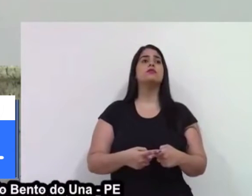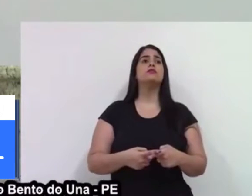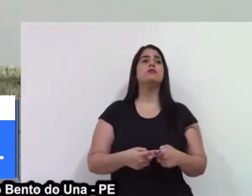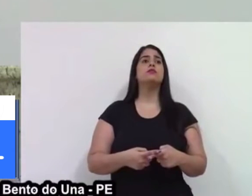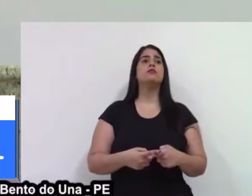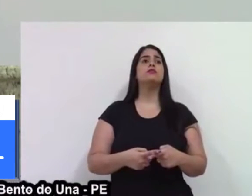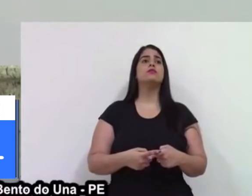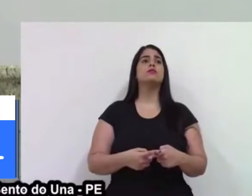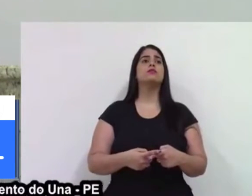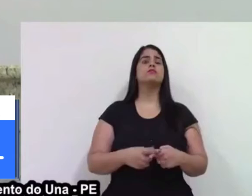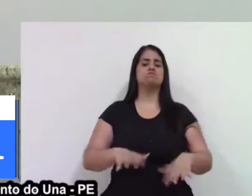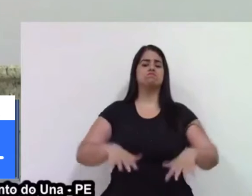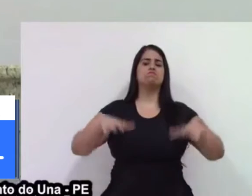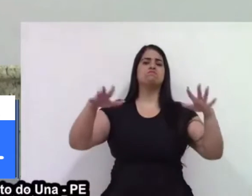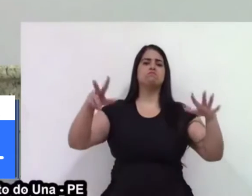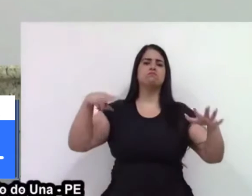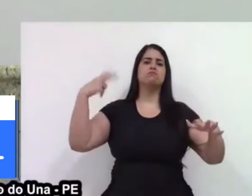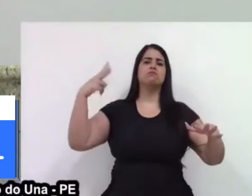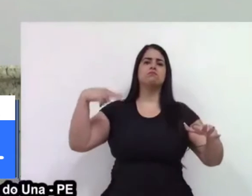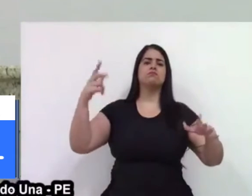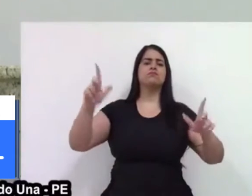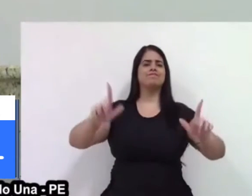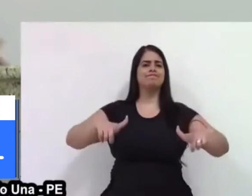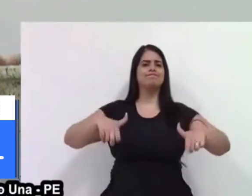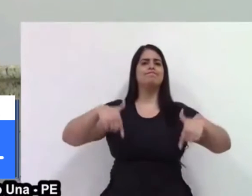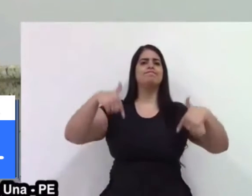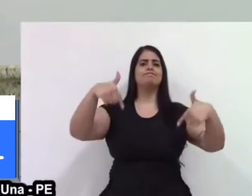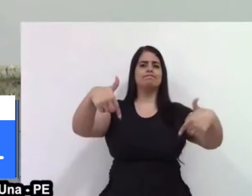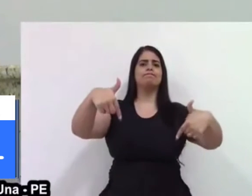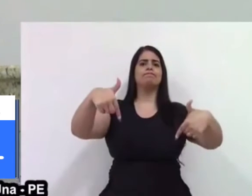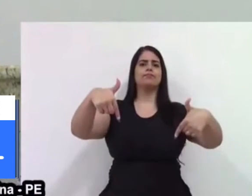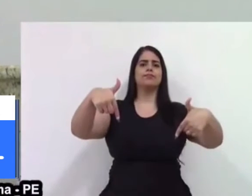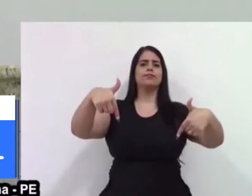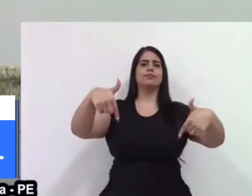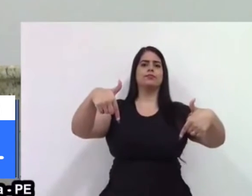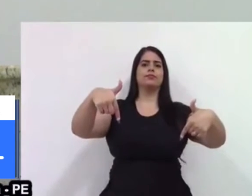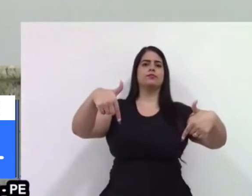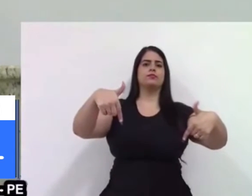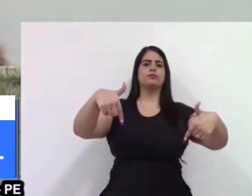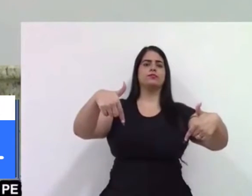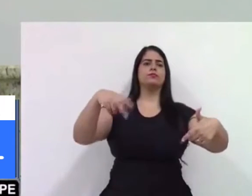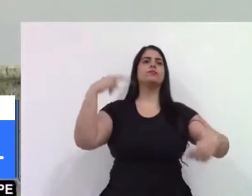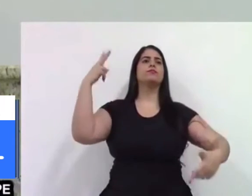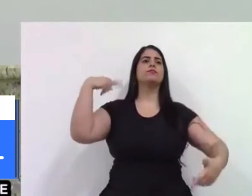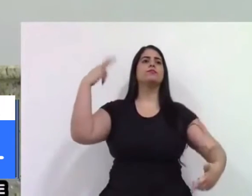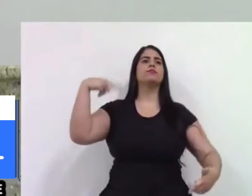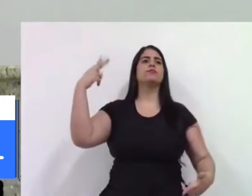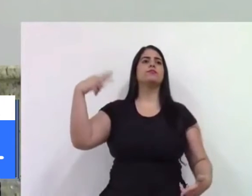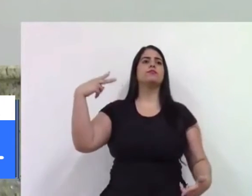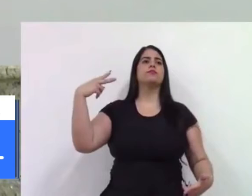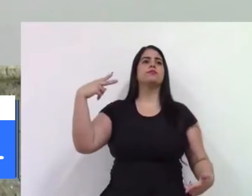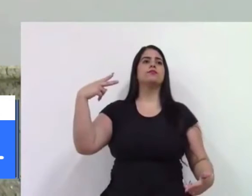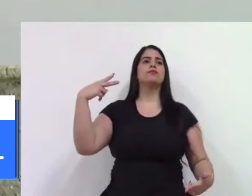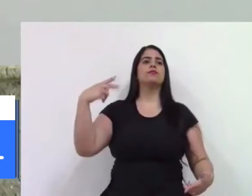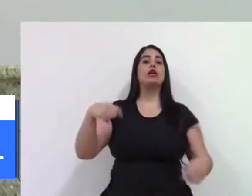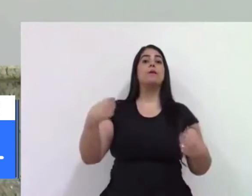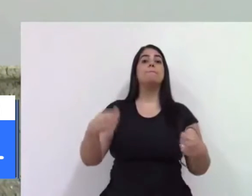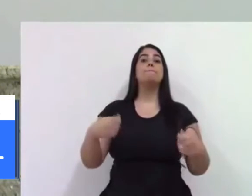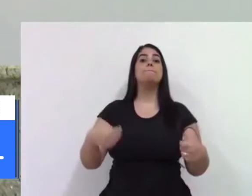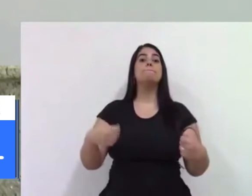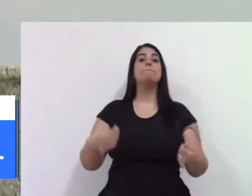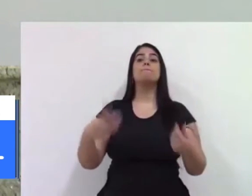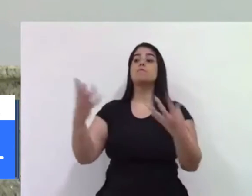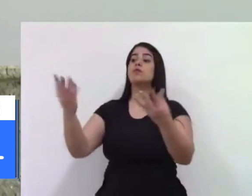para esta casa é para lutar por vocês. Todos os vereadores que aqui se encontram têm o direito e a obrigação de cobrar, sim,